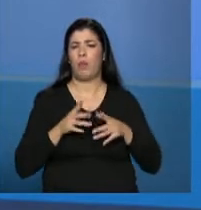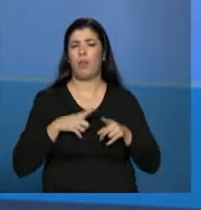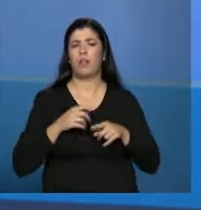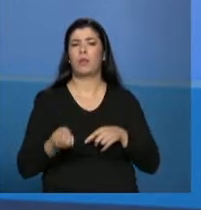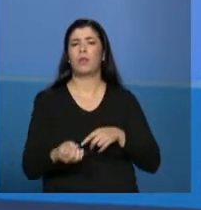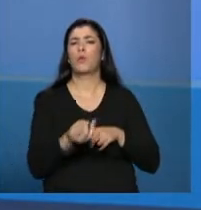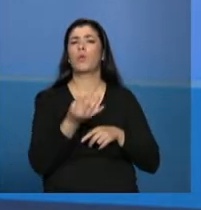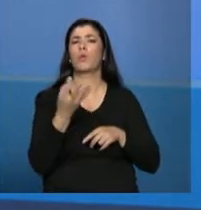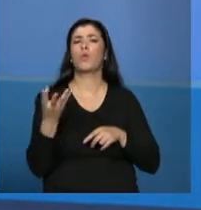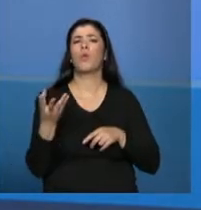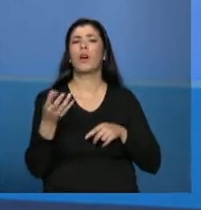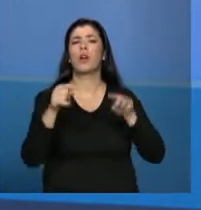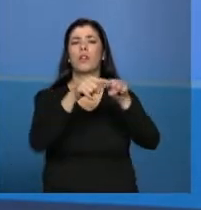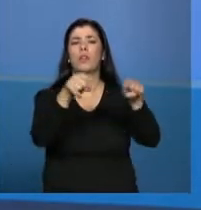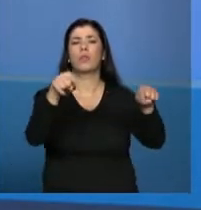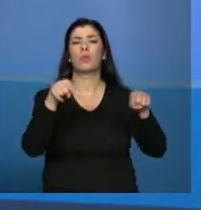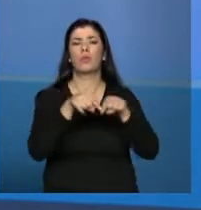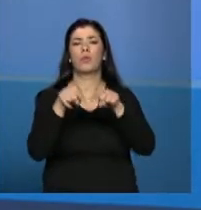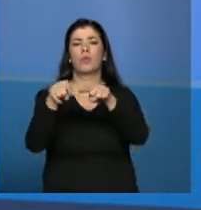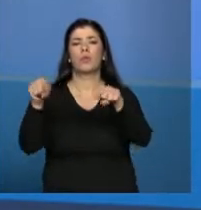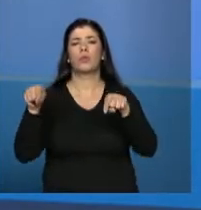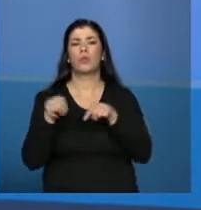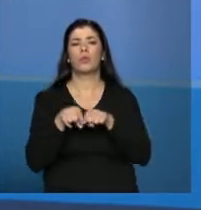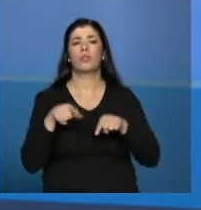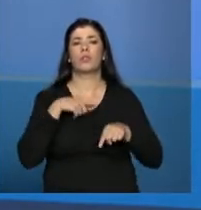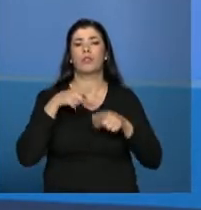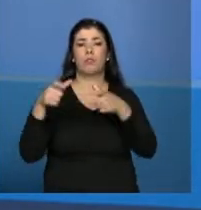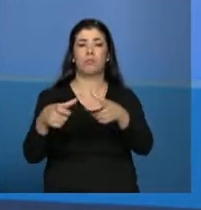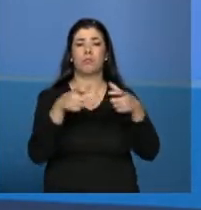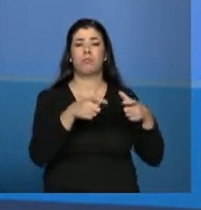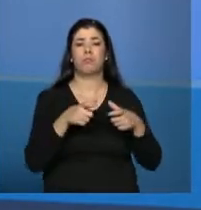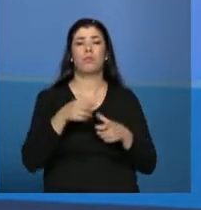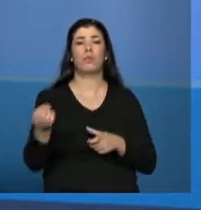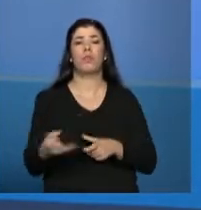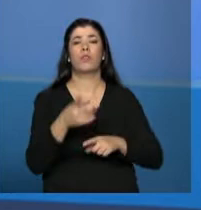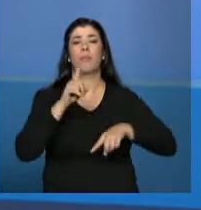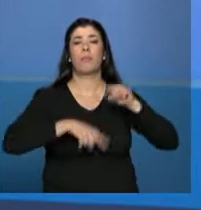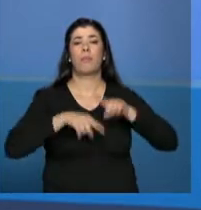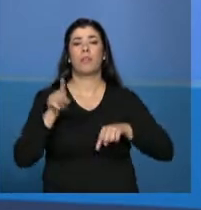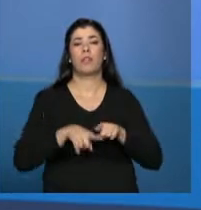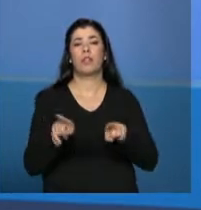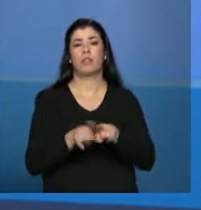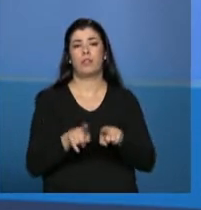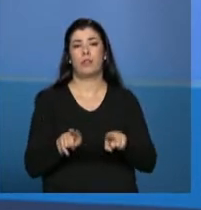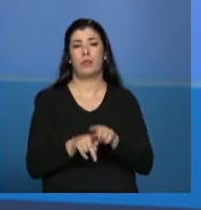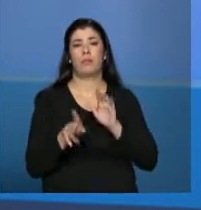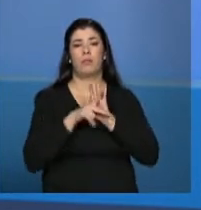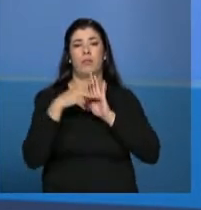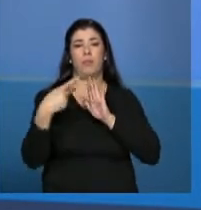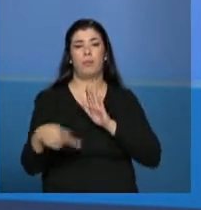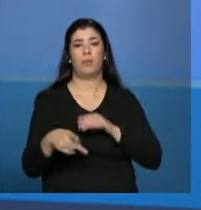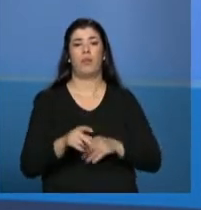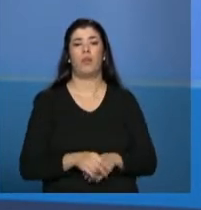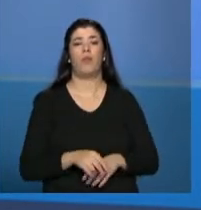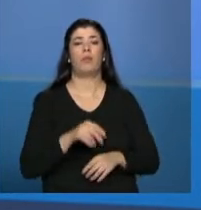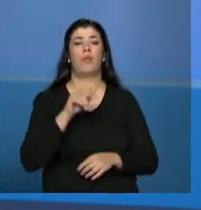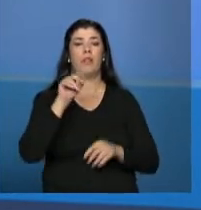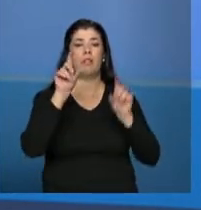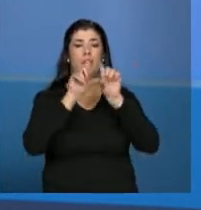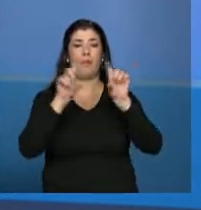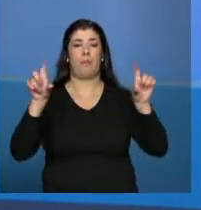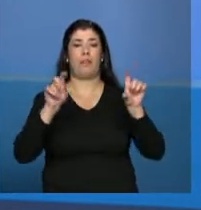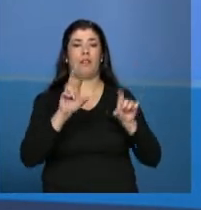de cômodos que tem a instituição, a quantidade de materiais físicos que ela tem, e também no quadro de RH, tem perguntas mais